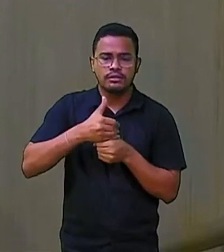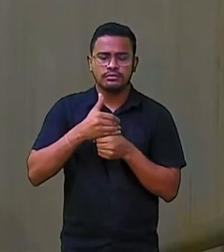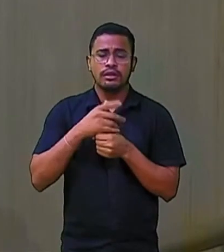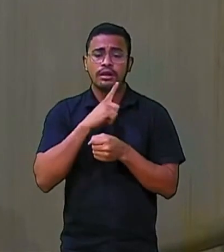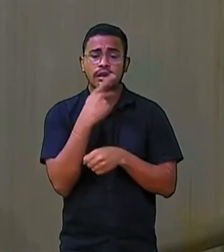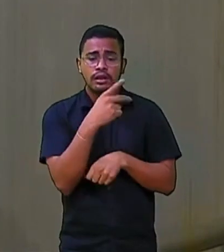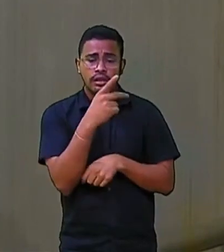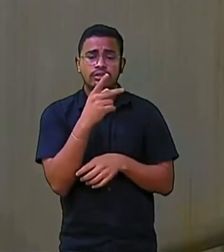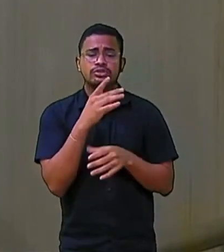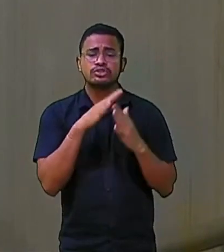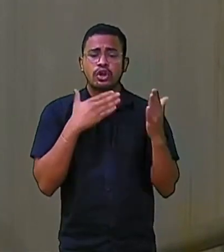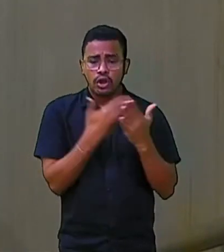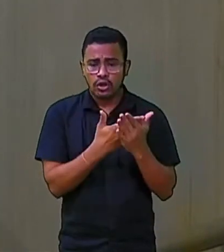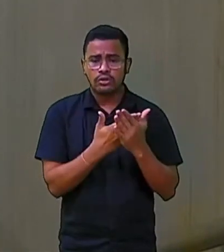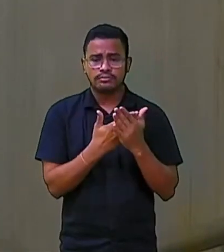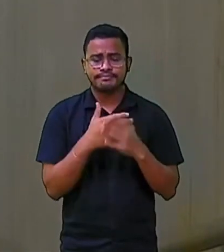escola